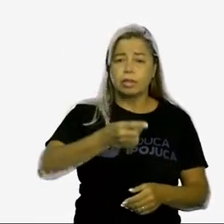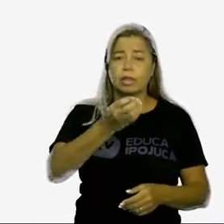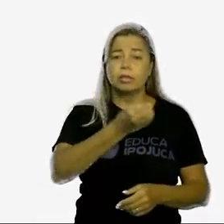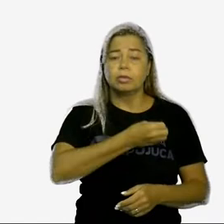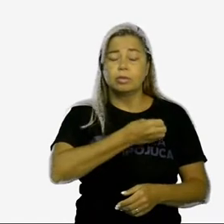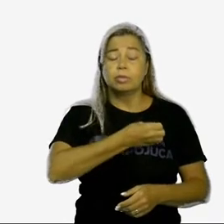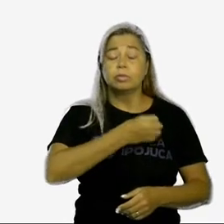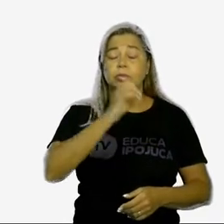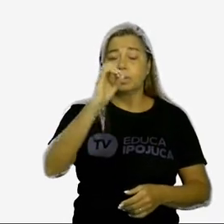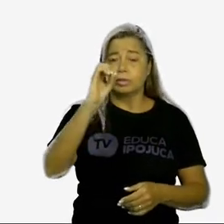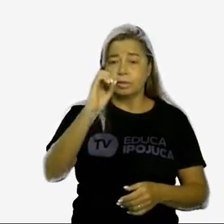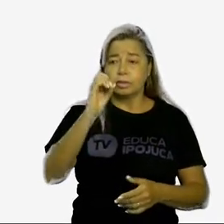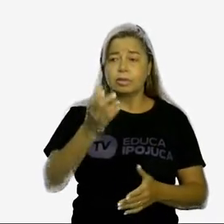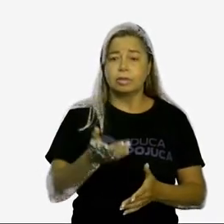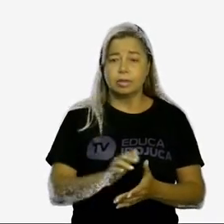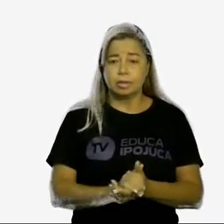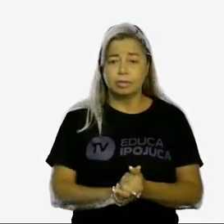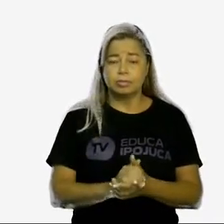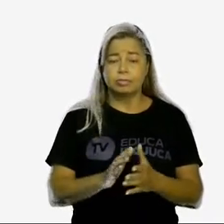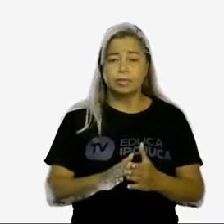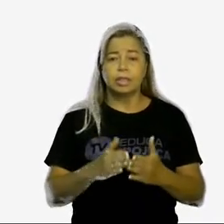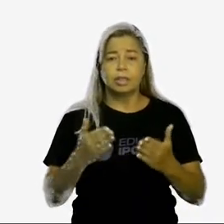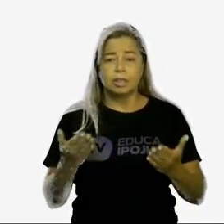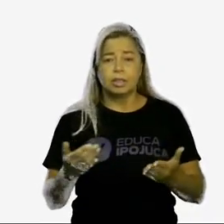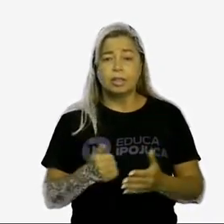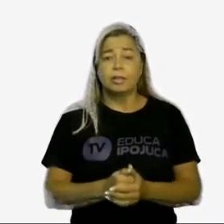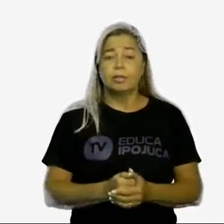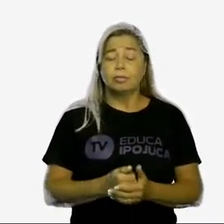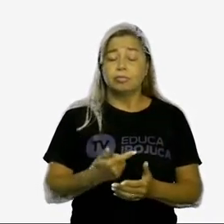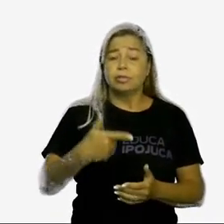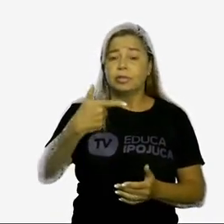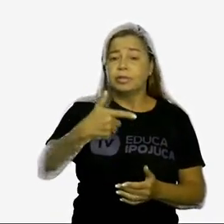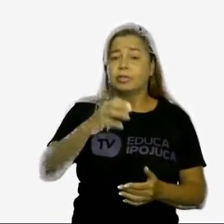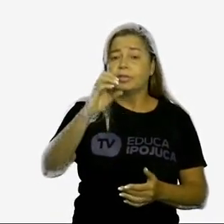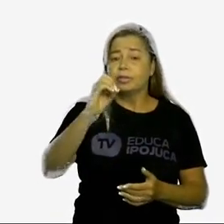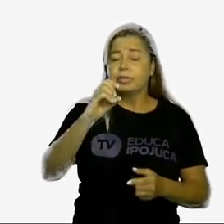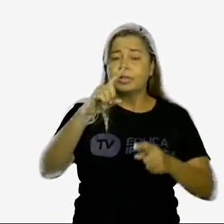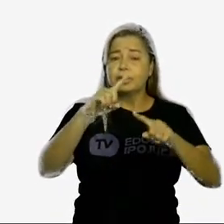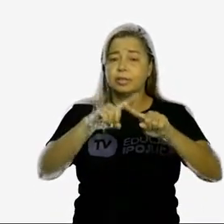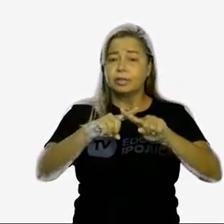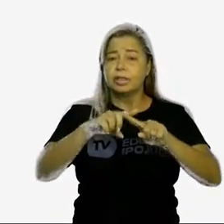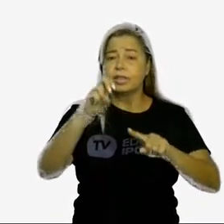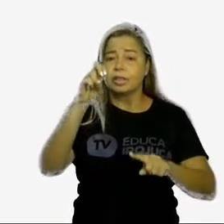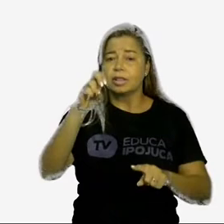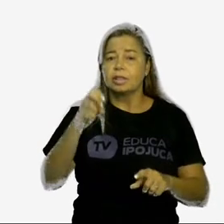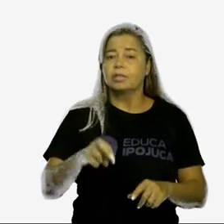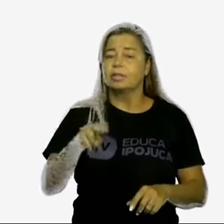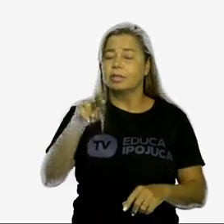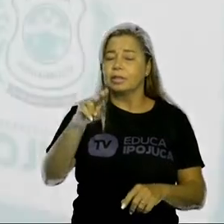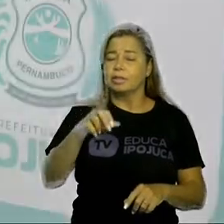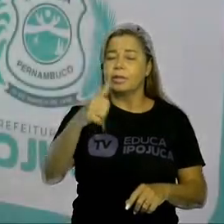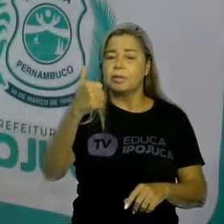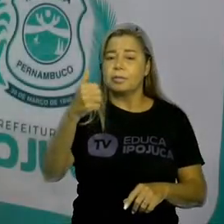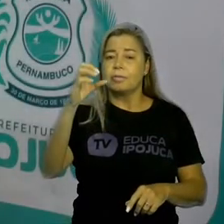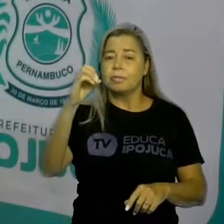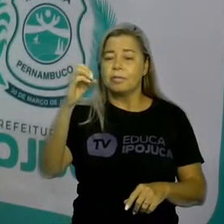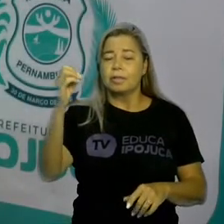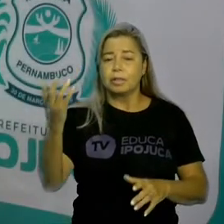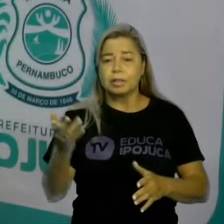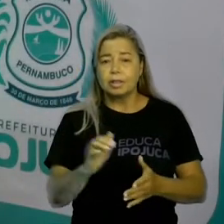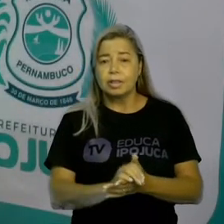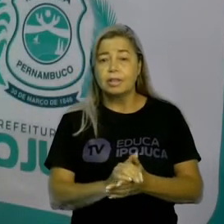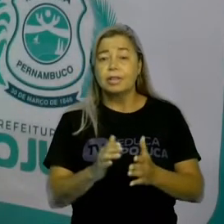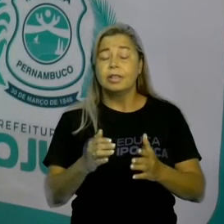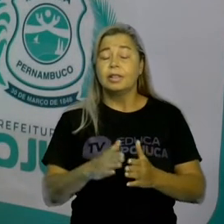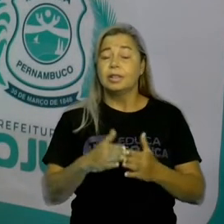este com este. Sobrou 20 vezes 5, que é igual a 100 reais. O desconto